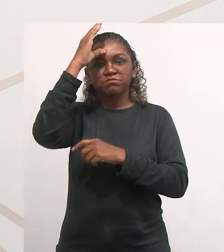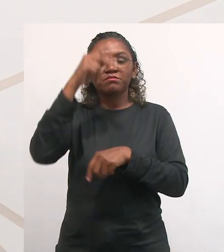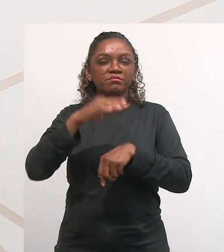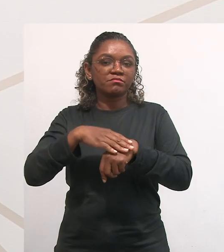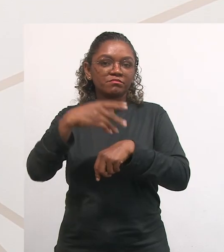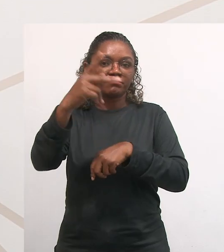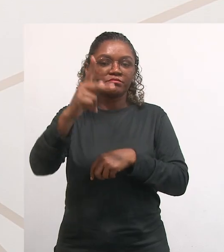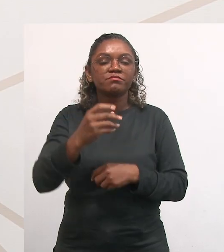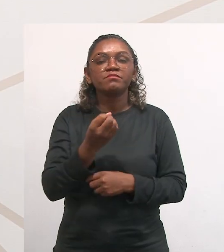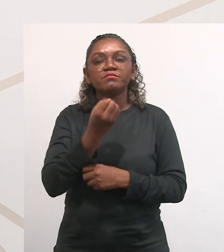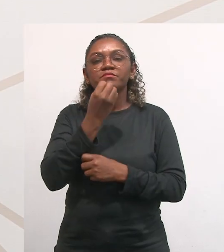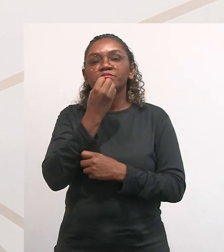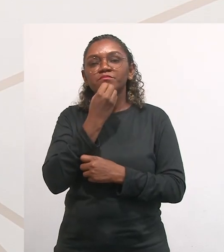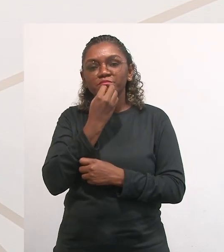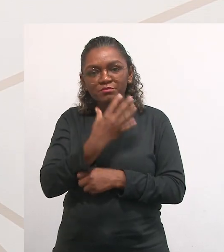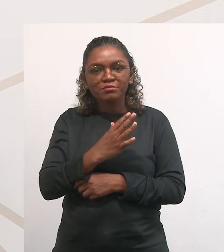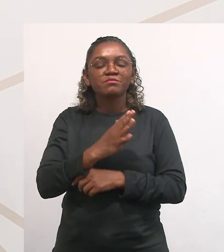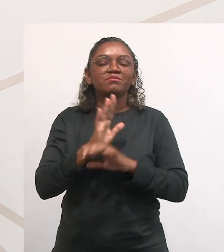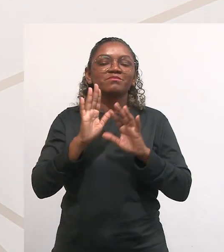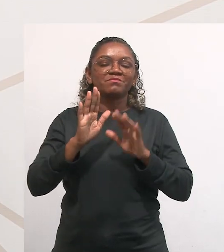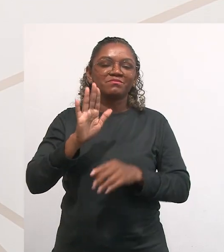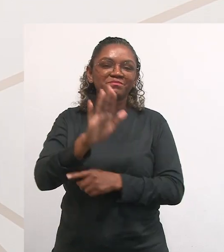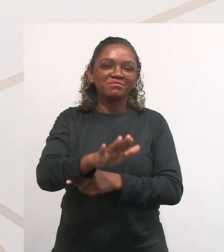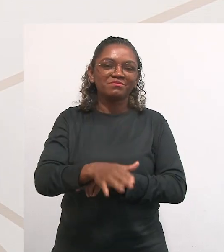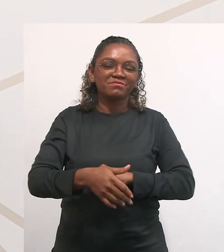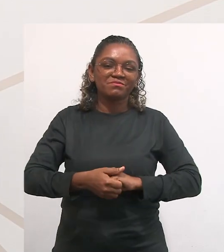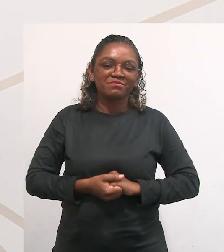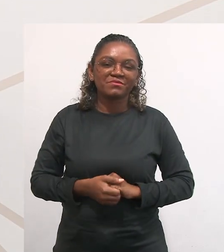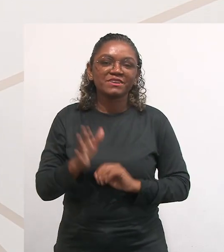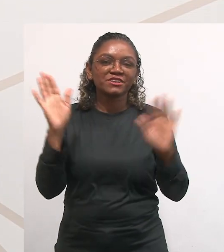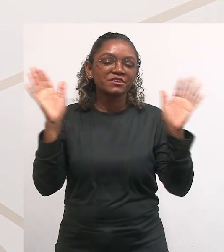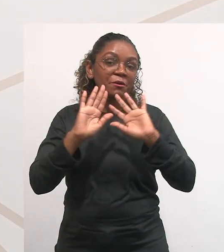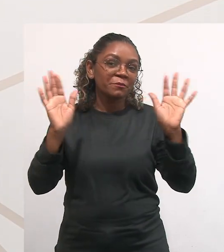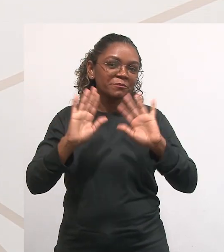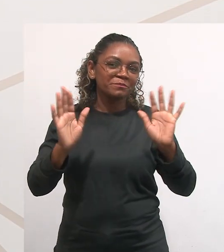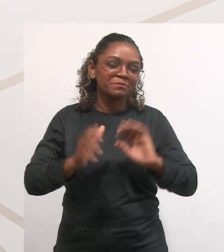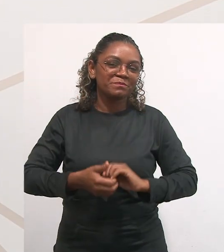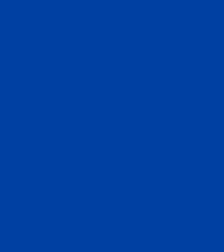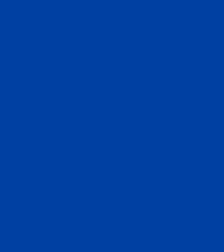e construa o seu próprio conhecimento. Até a próxima! Bonanças!